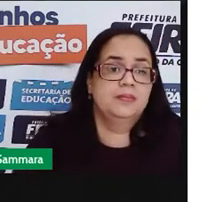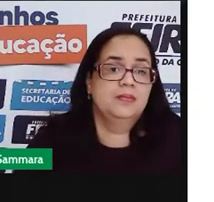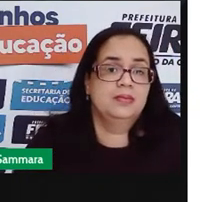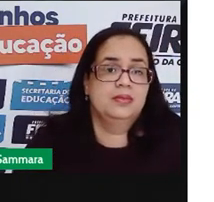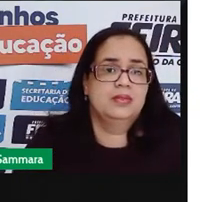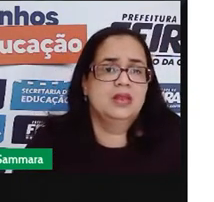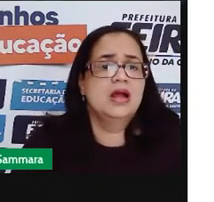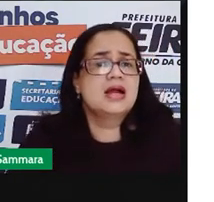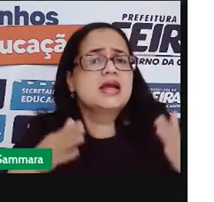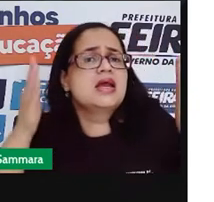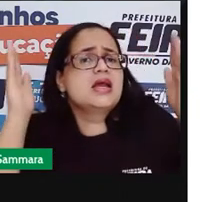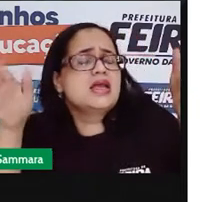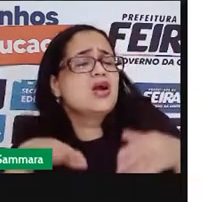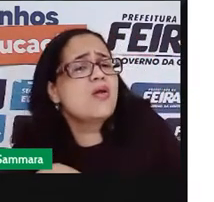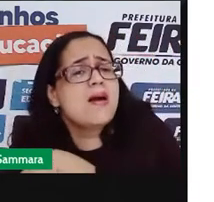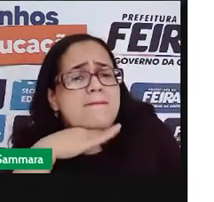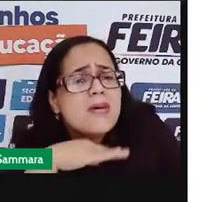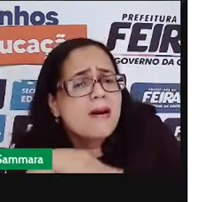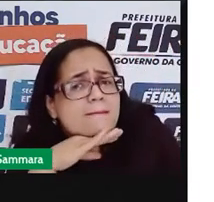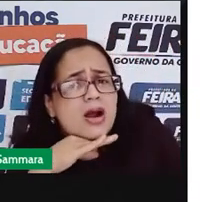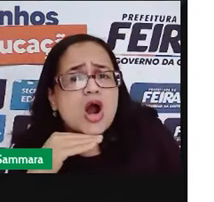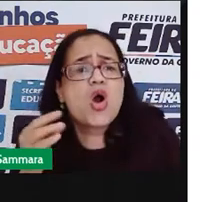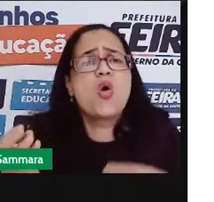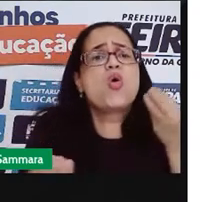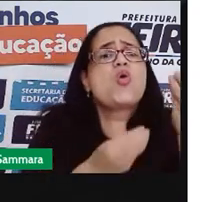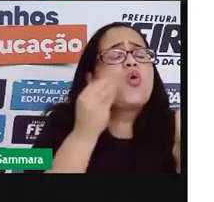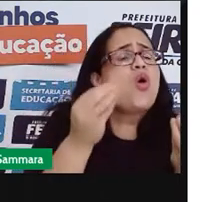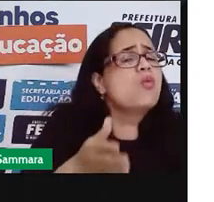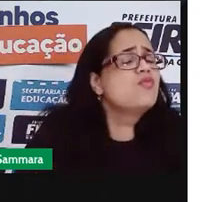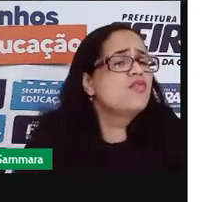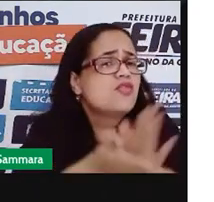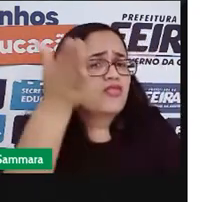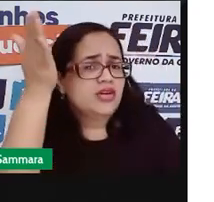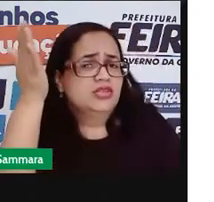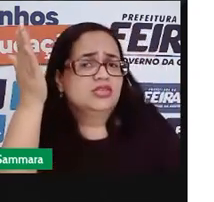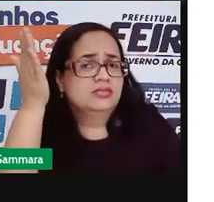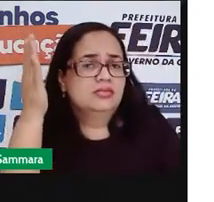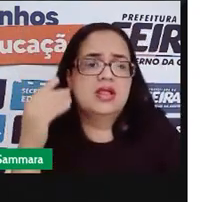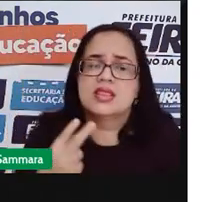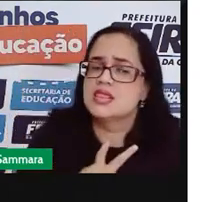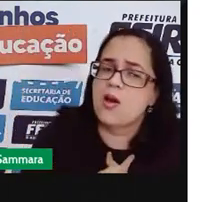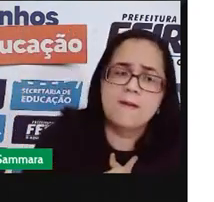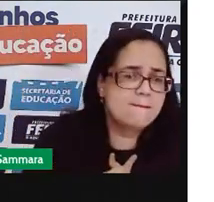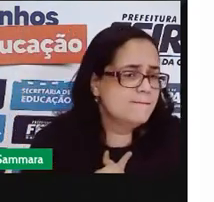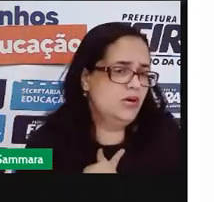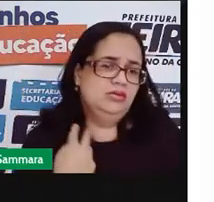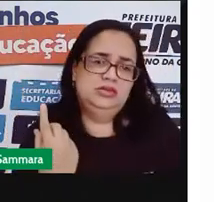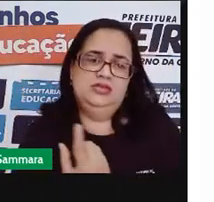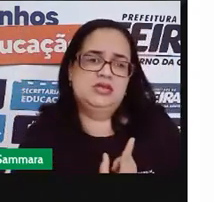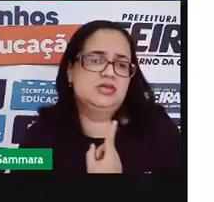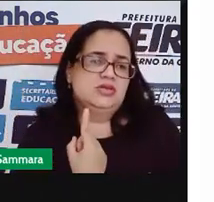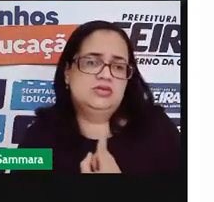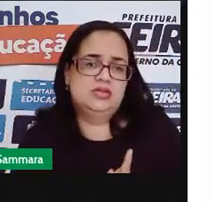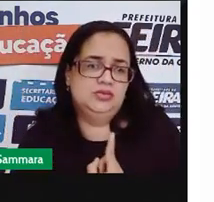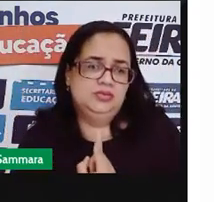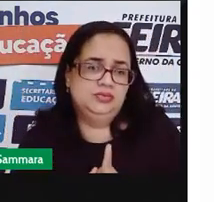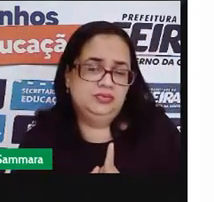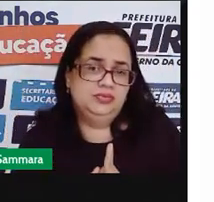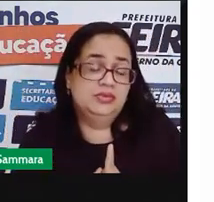E agora, mamãe, como vamos viajar? Eles não podem ficar sozinhos,